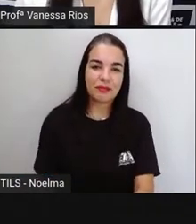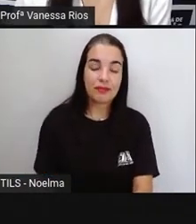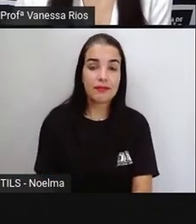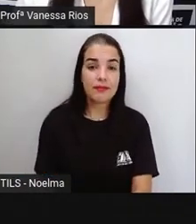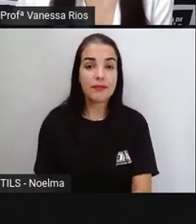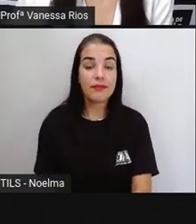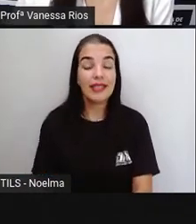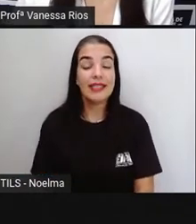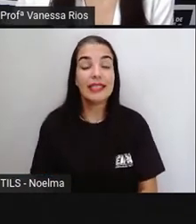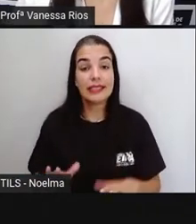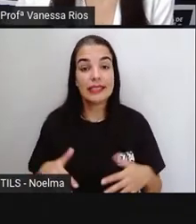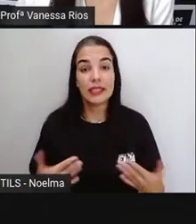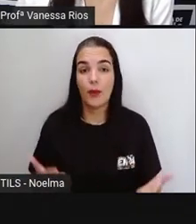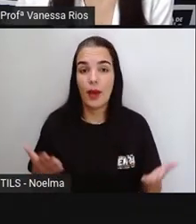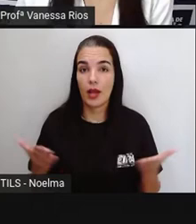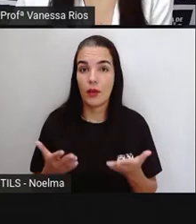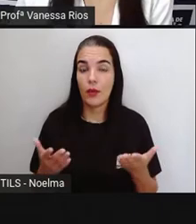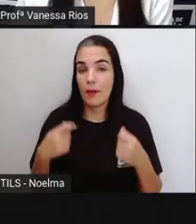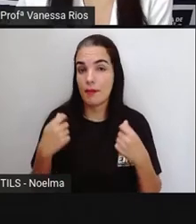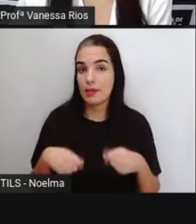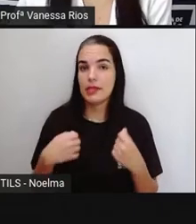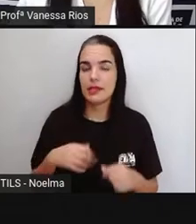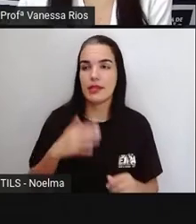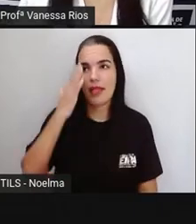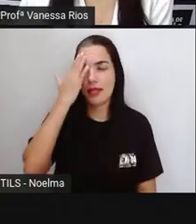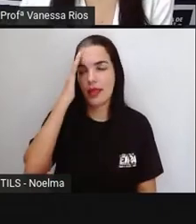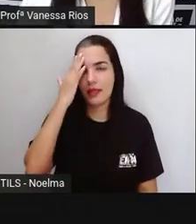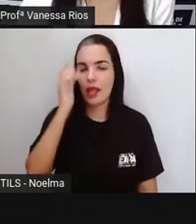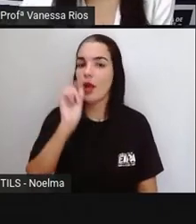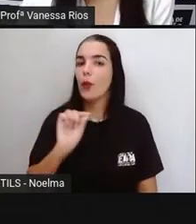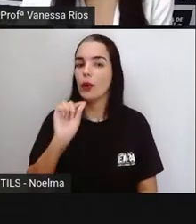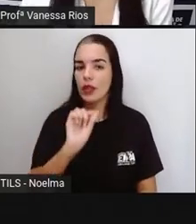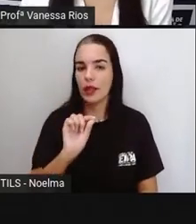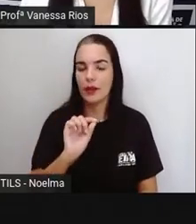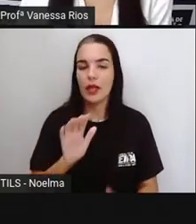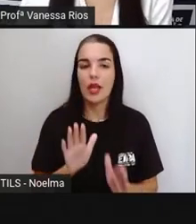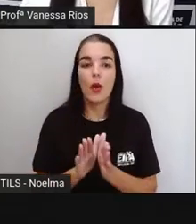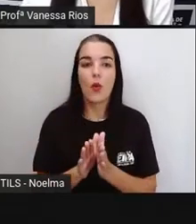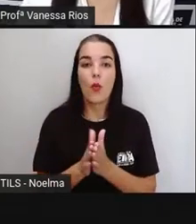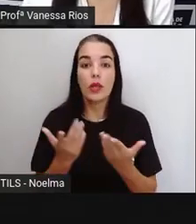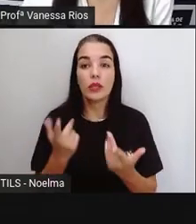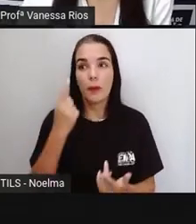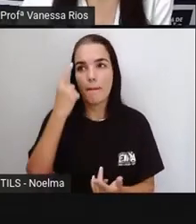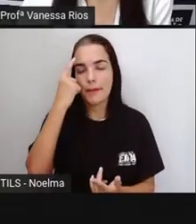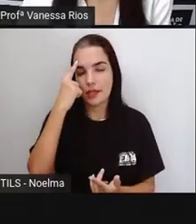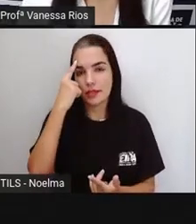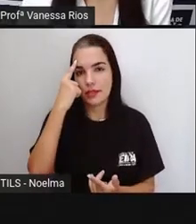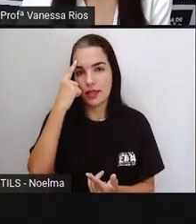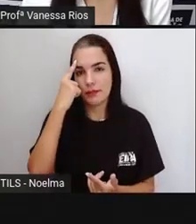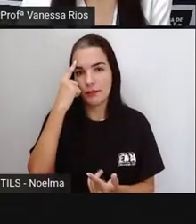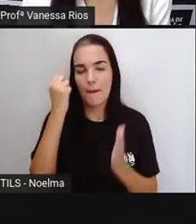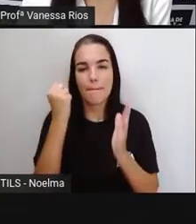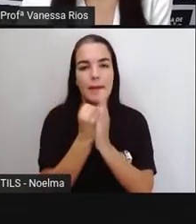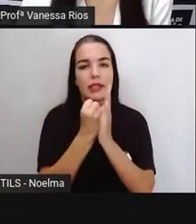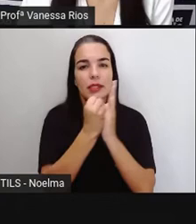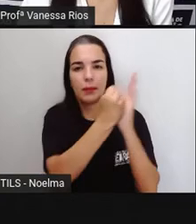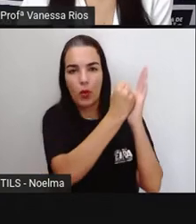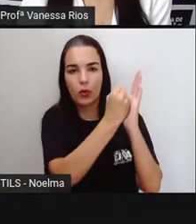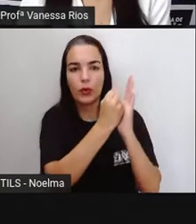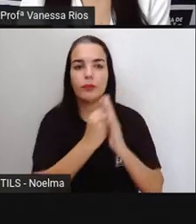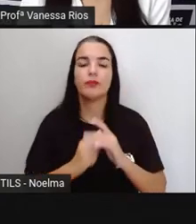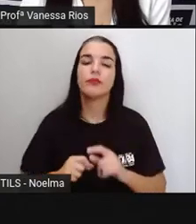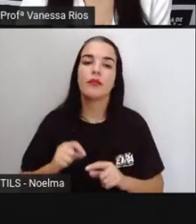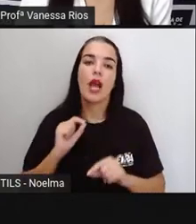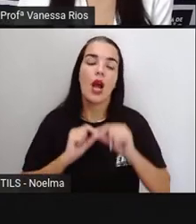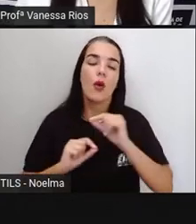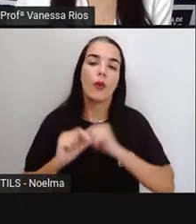E aí, é importante a gente entender, quando a gente pensa em patrimônio e a gente lembra aí da importância dos patrimônios, que as